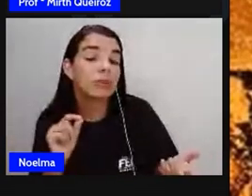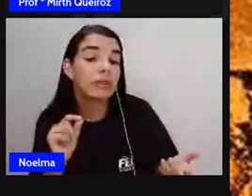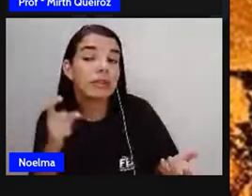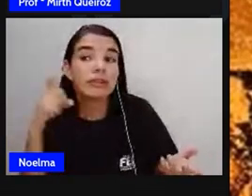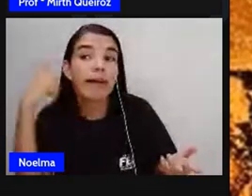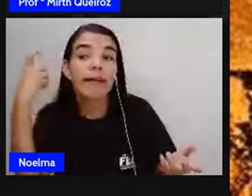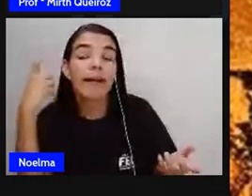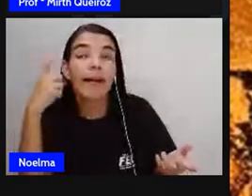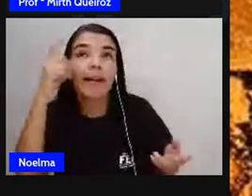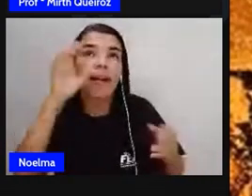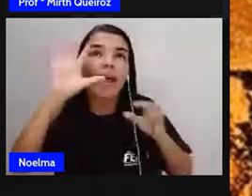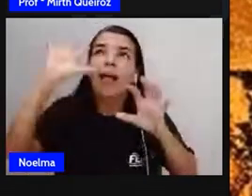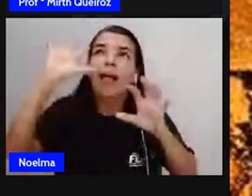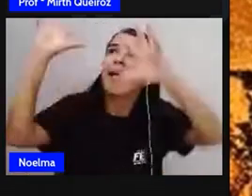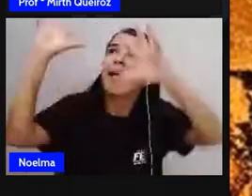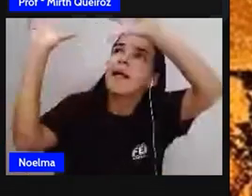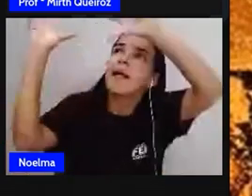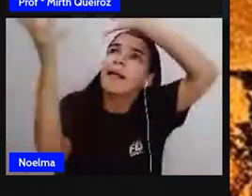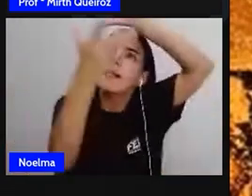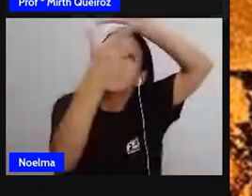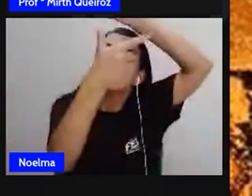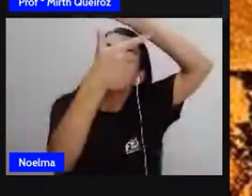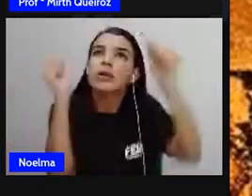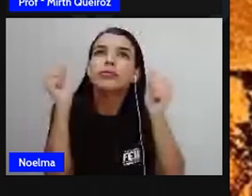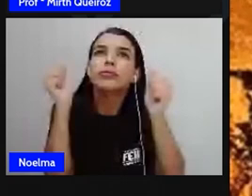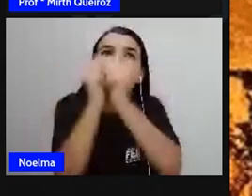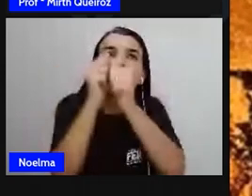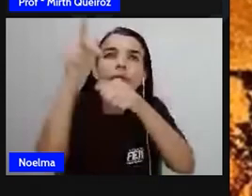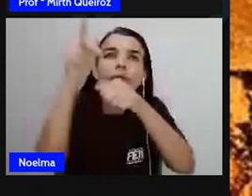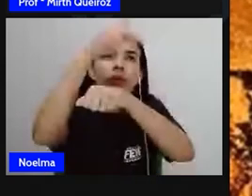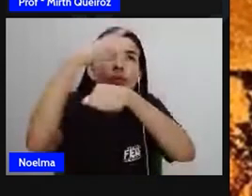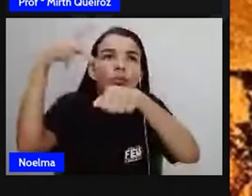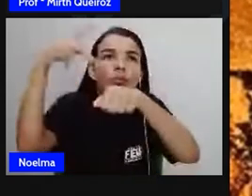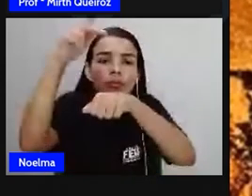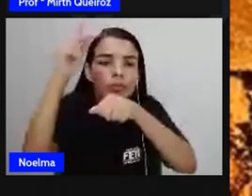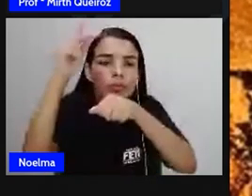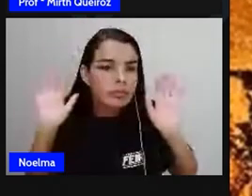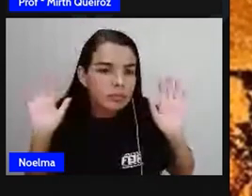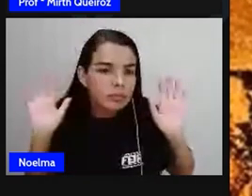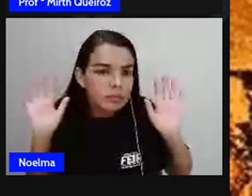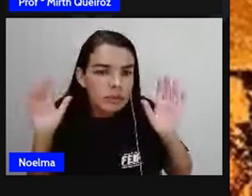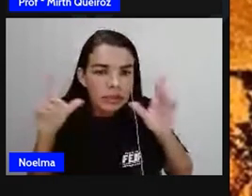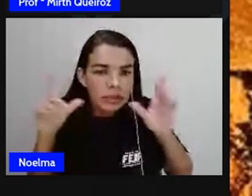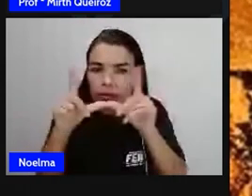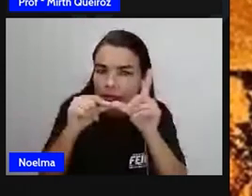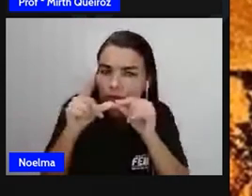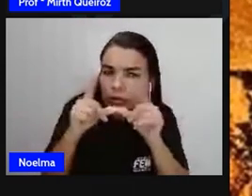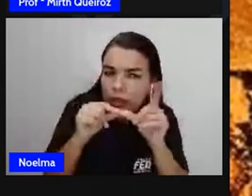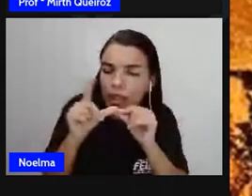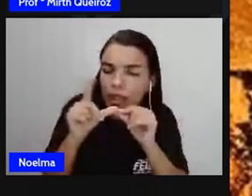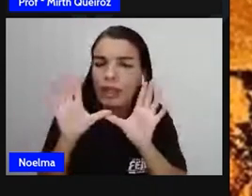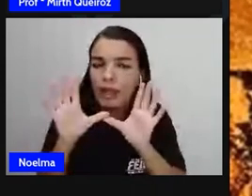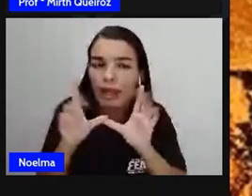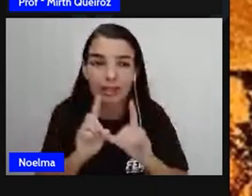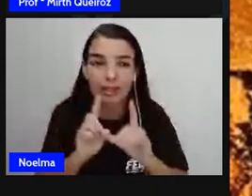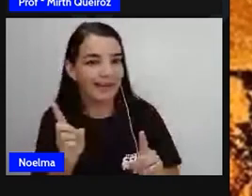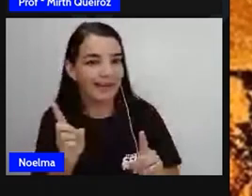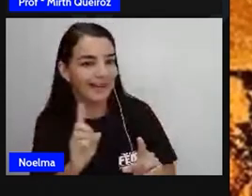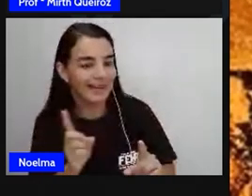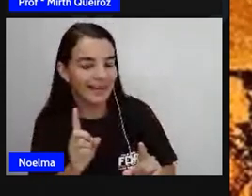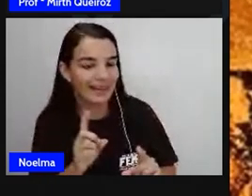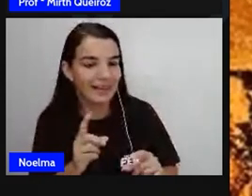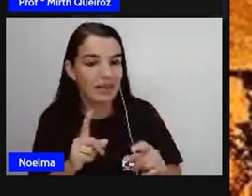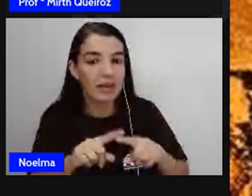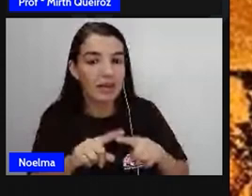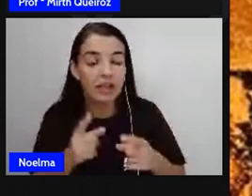lá no espaço sideral, com os planetas, asteroides? Bom, claro que não, né? Localizar-se